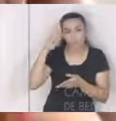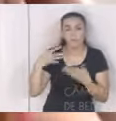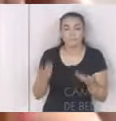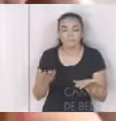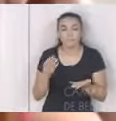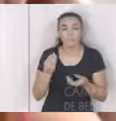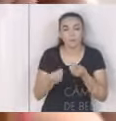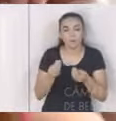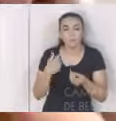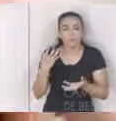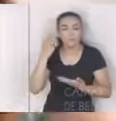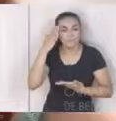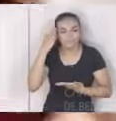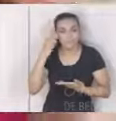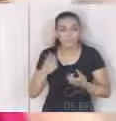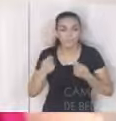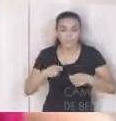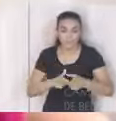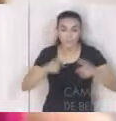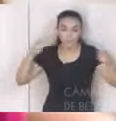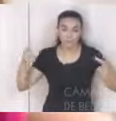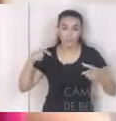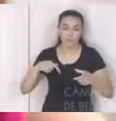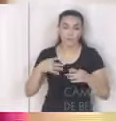Então é mais nesse sentido para a gente ampliar a coleta seletiva em BH.